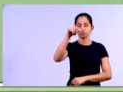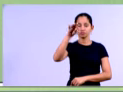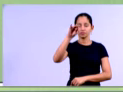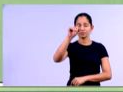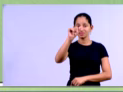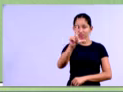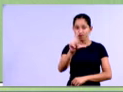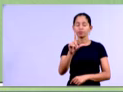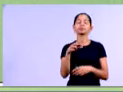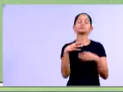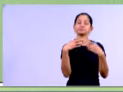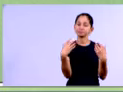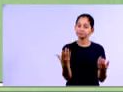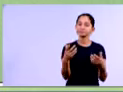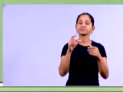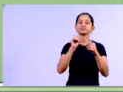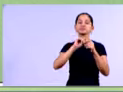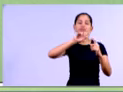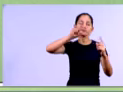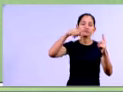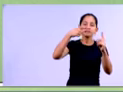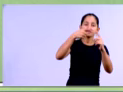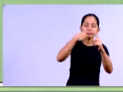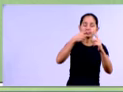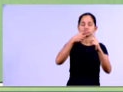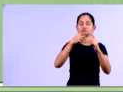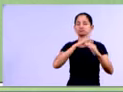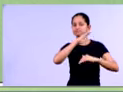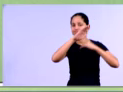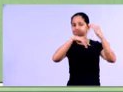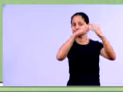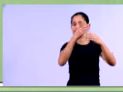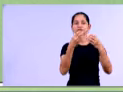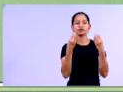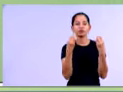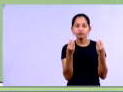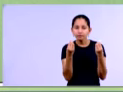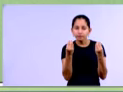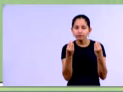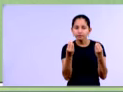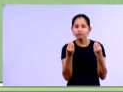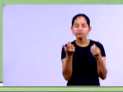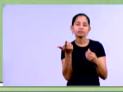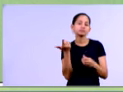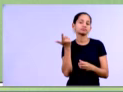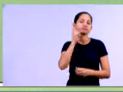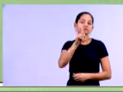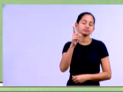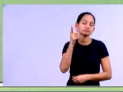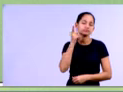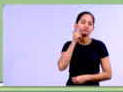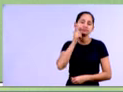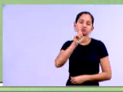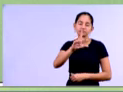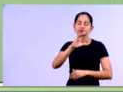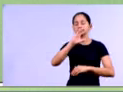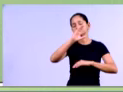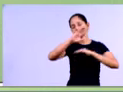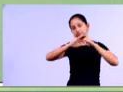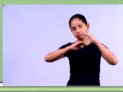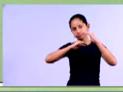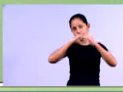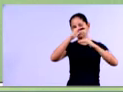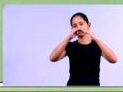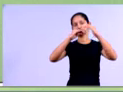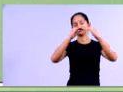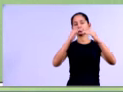gente, a evolução ou a variação de cada conta do balanço patrimonial ou da demonstração do resultado do exercício. Então, enquanto a análise